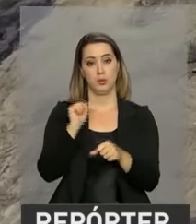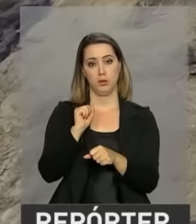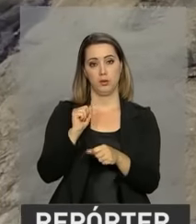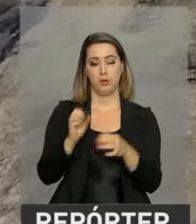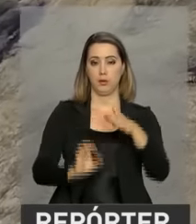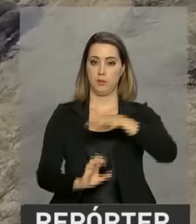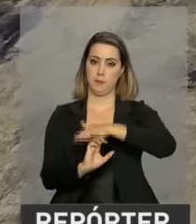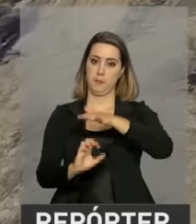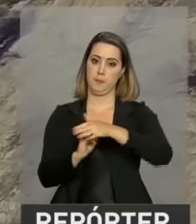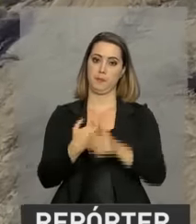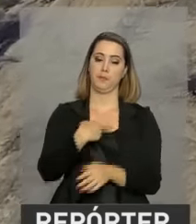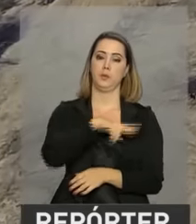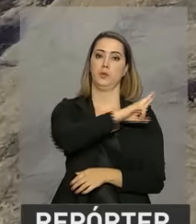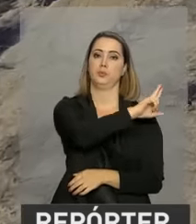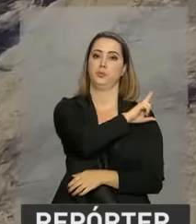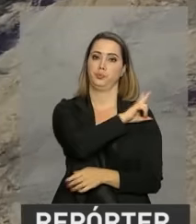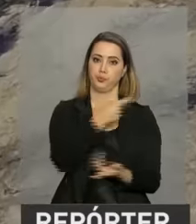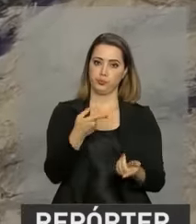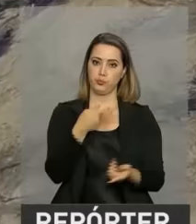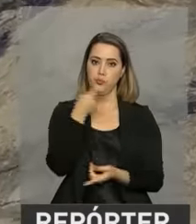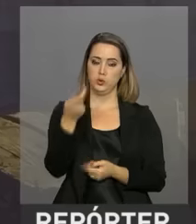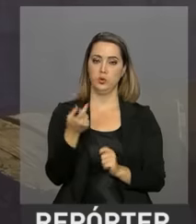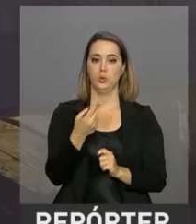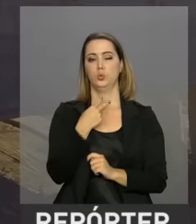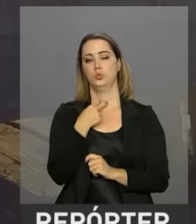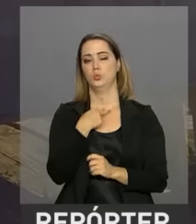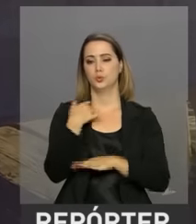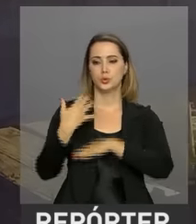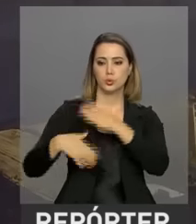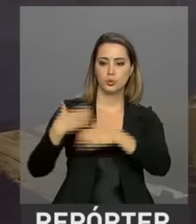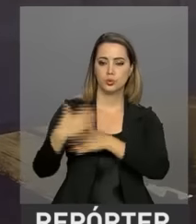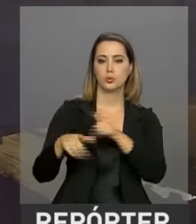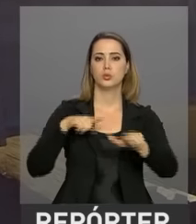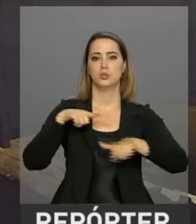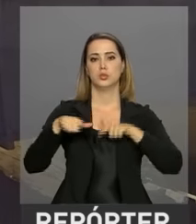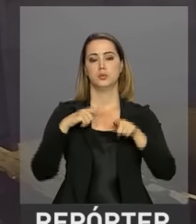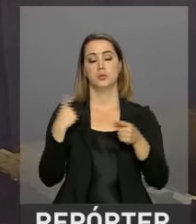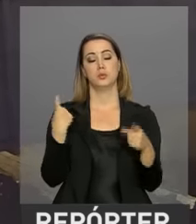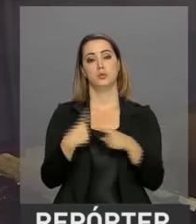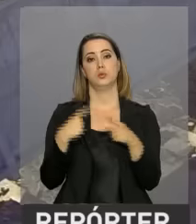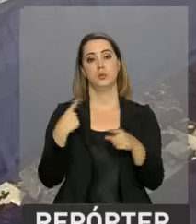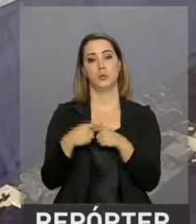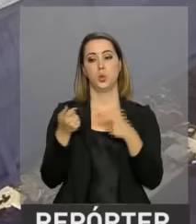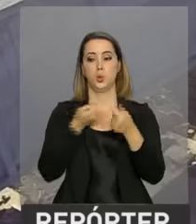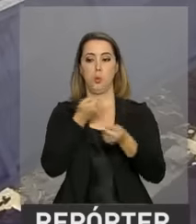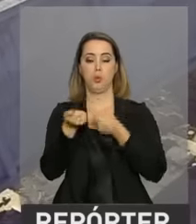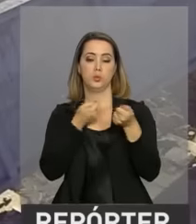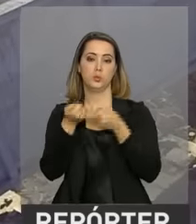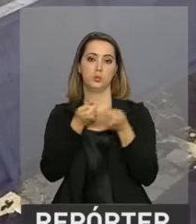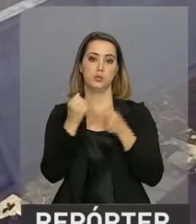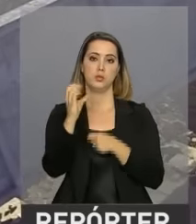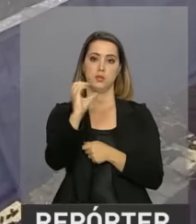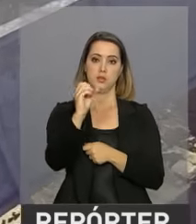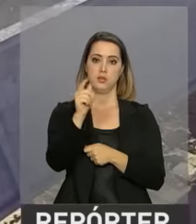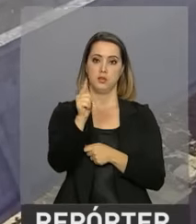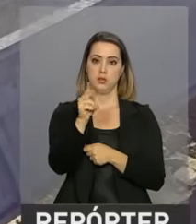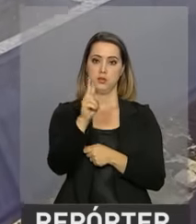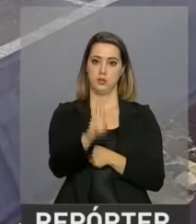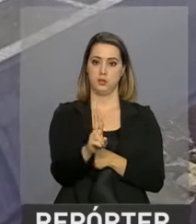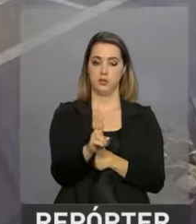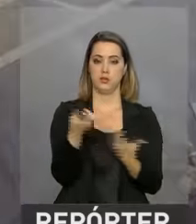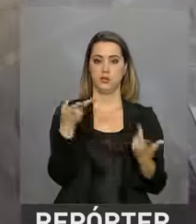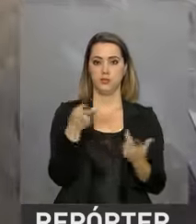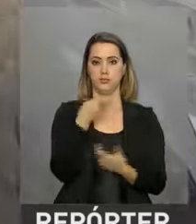responsável pela obra se declarou incapacitada de continuar porque a Controladoria Geral da União a considerou